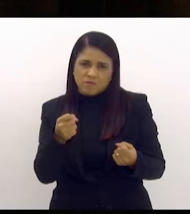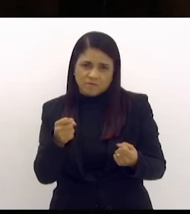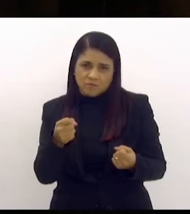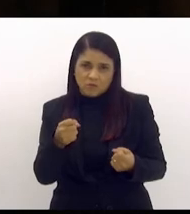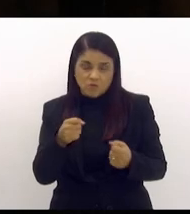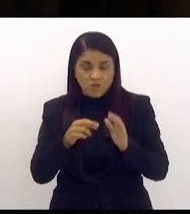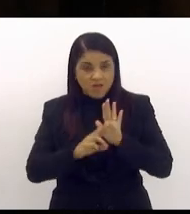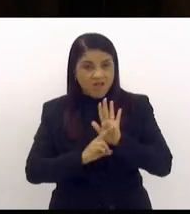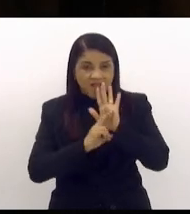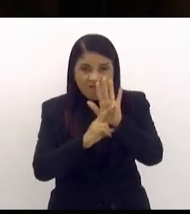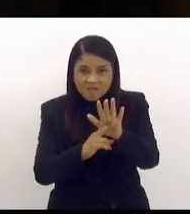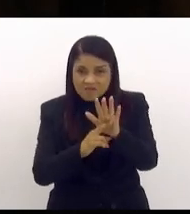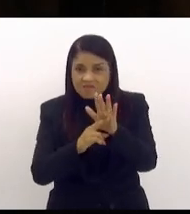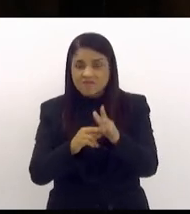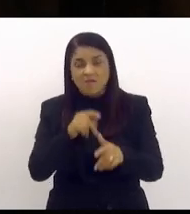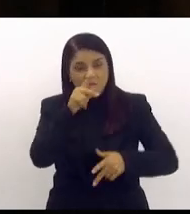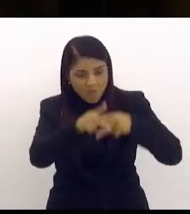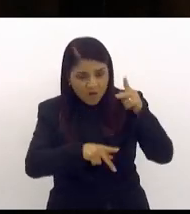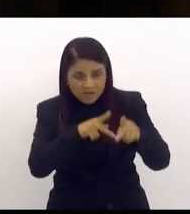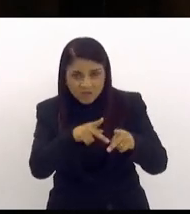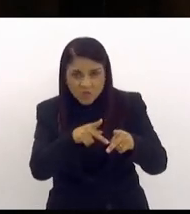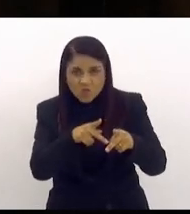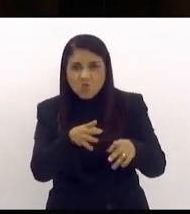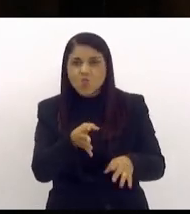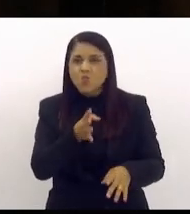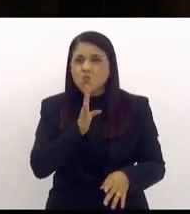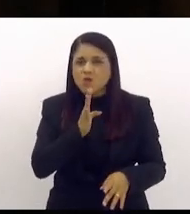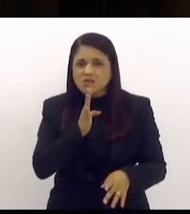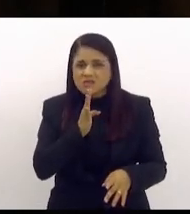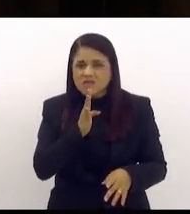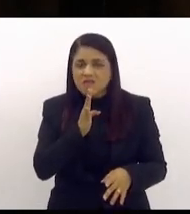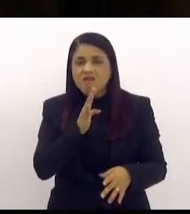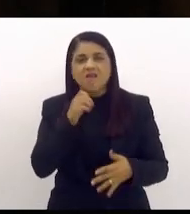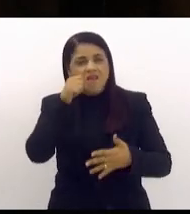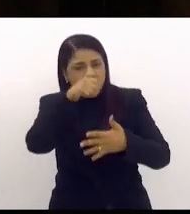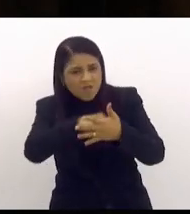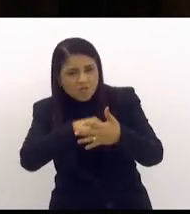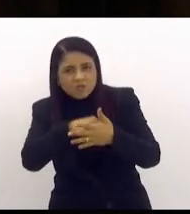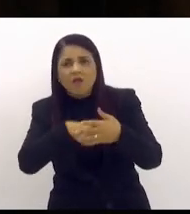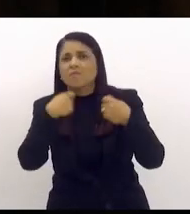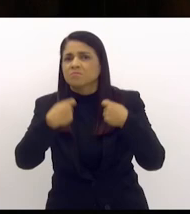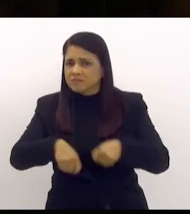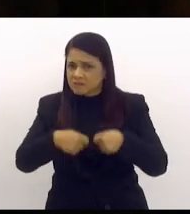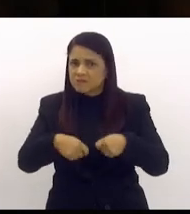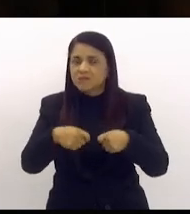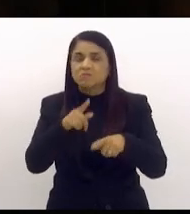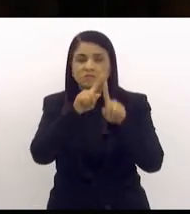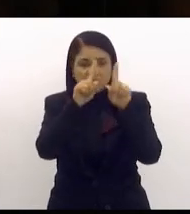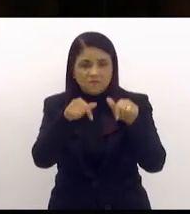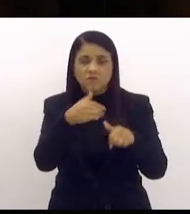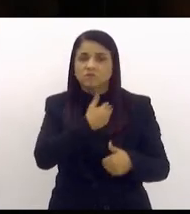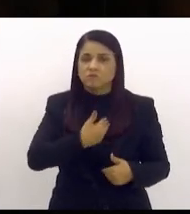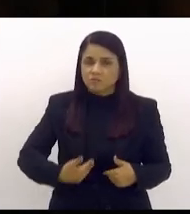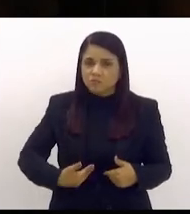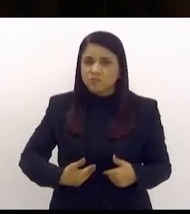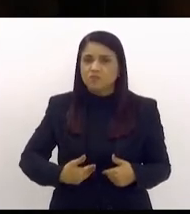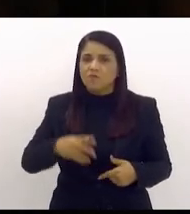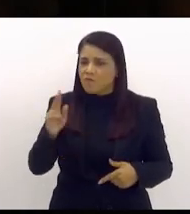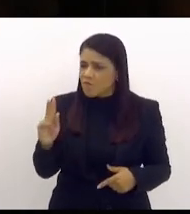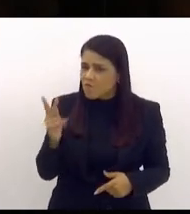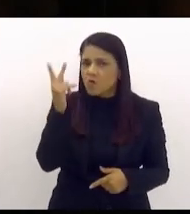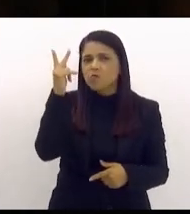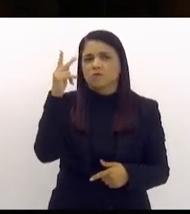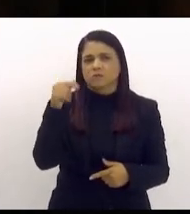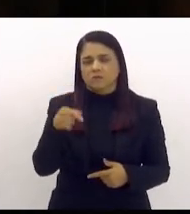deixar de reconhecer e lutar para que os servidores públicos possam ser melhor